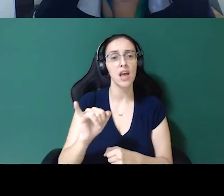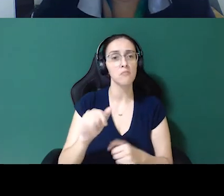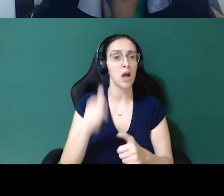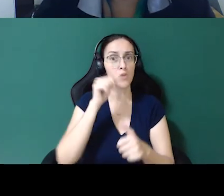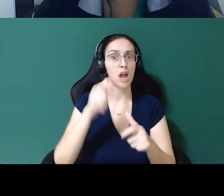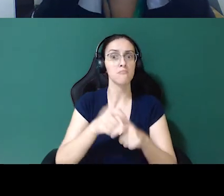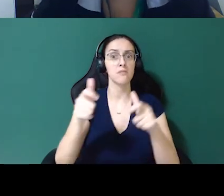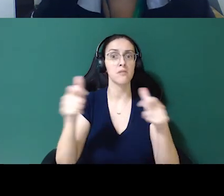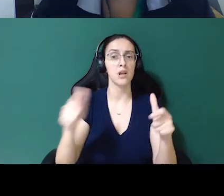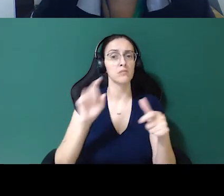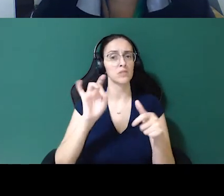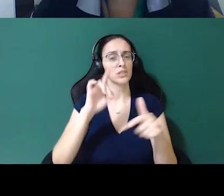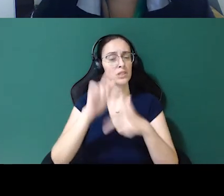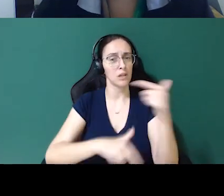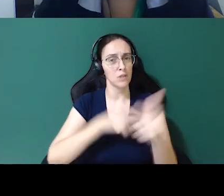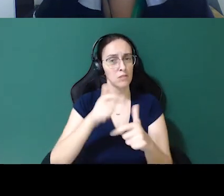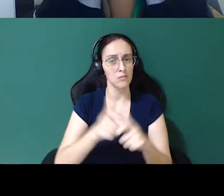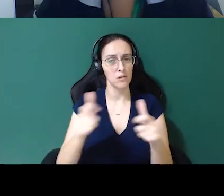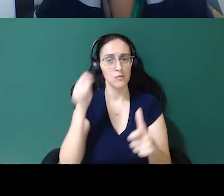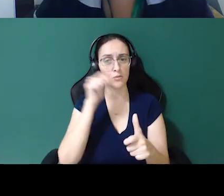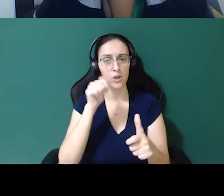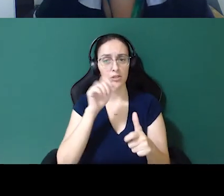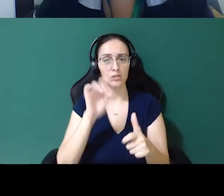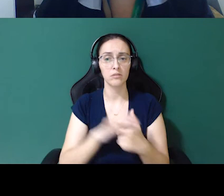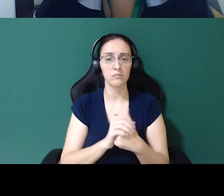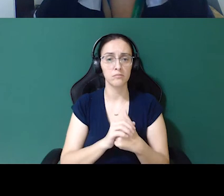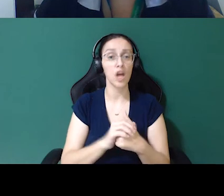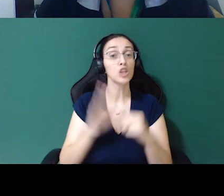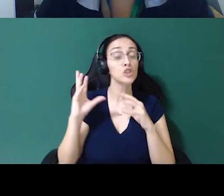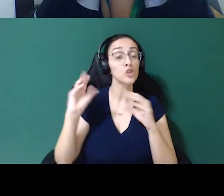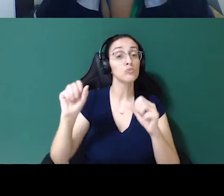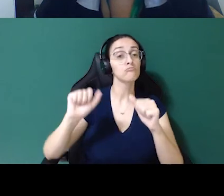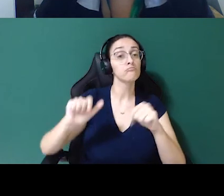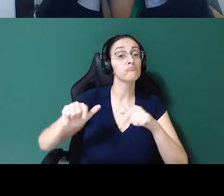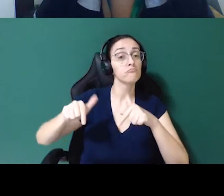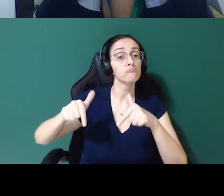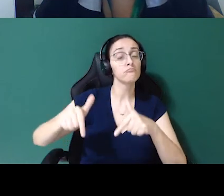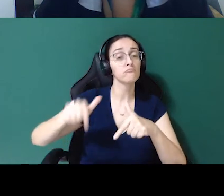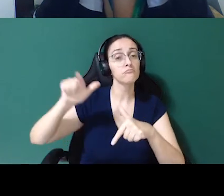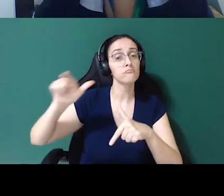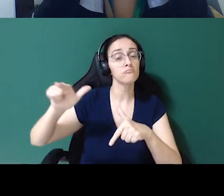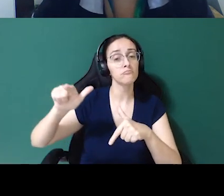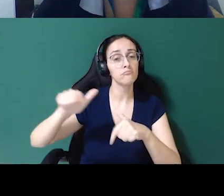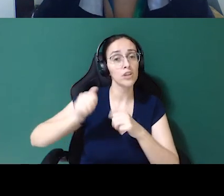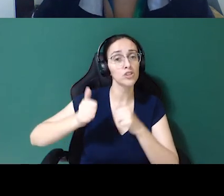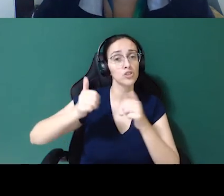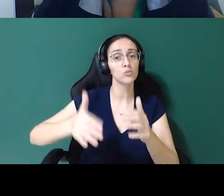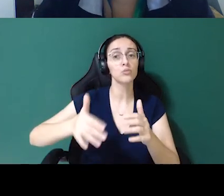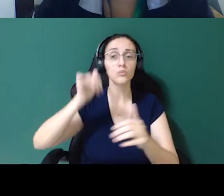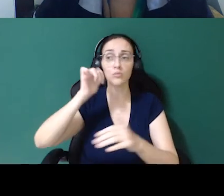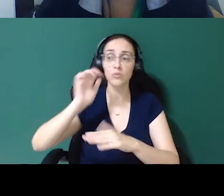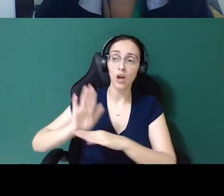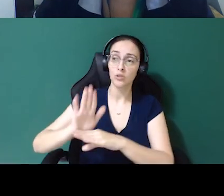mulheres, ou para trabalhar com mais mulheres, toda a iniciativa de empoderar essas